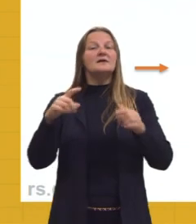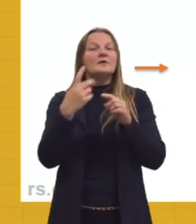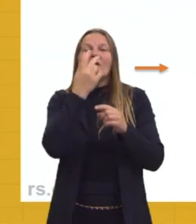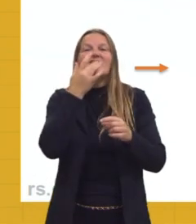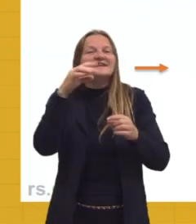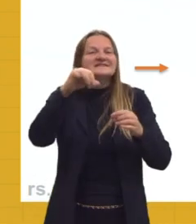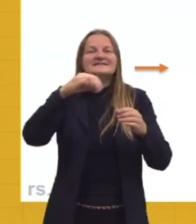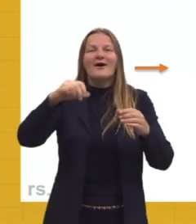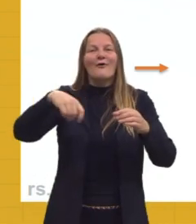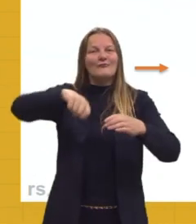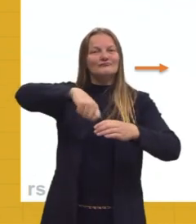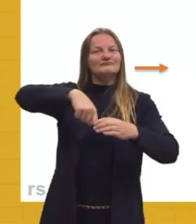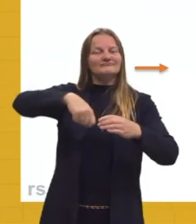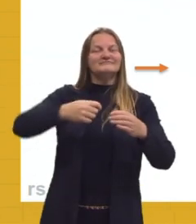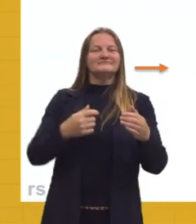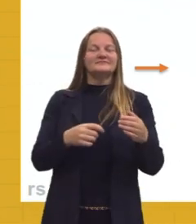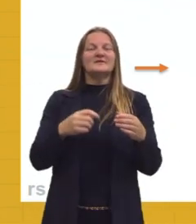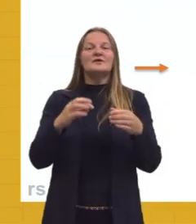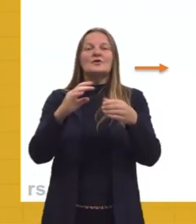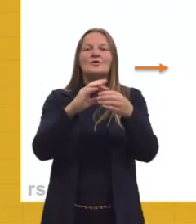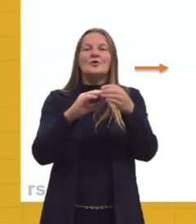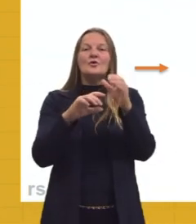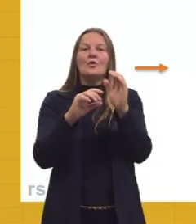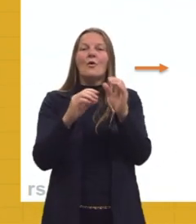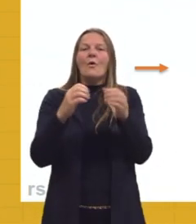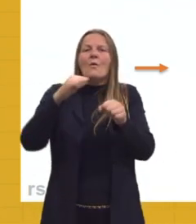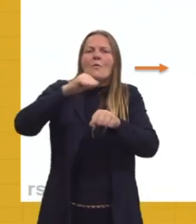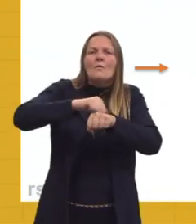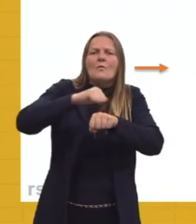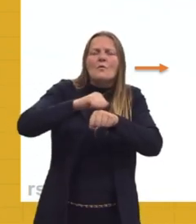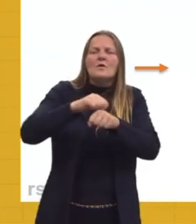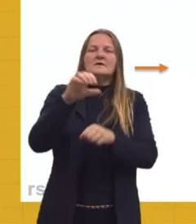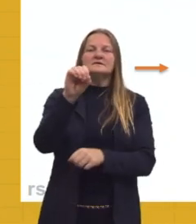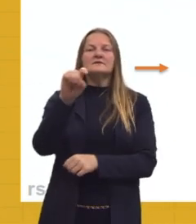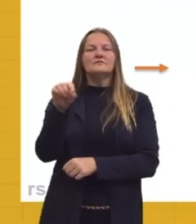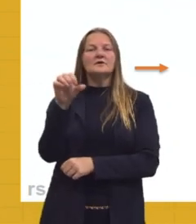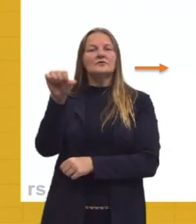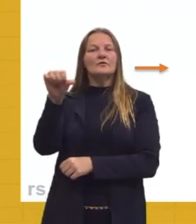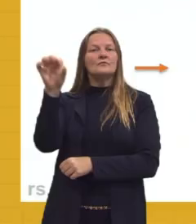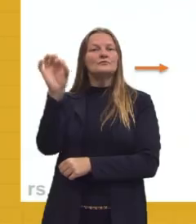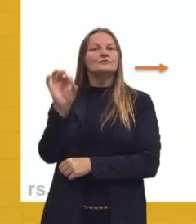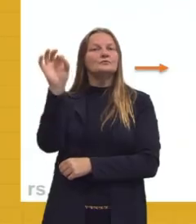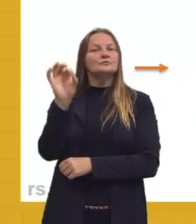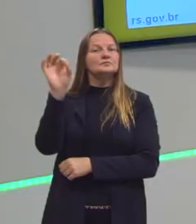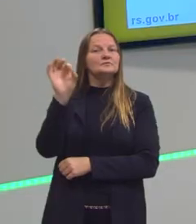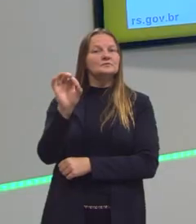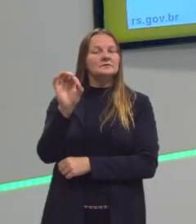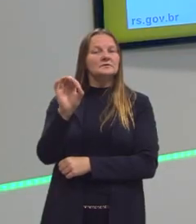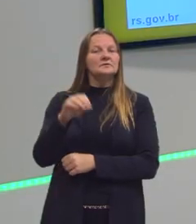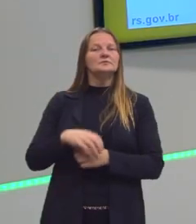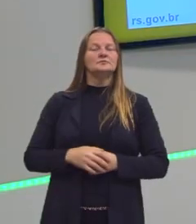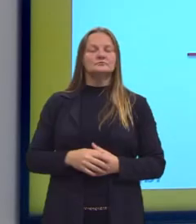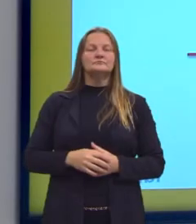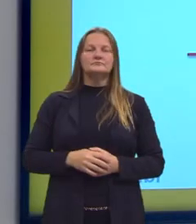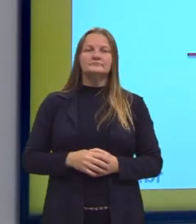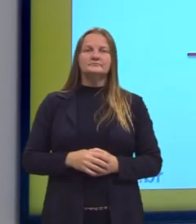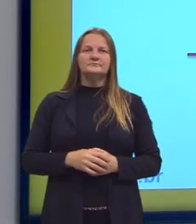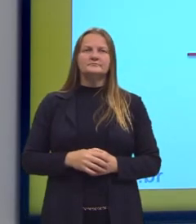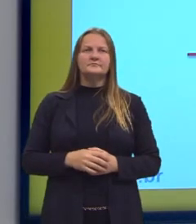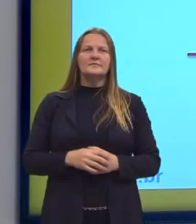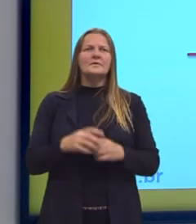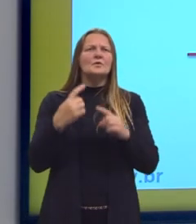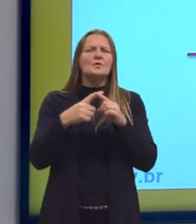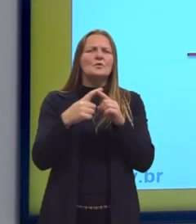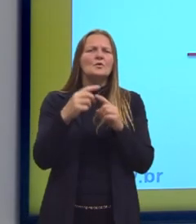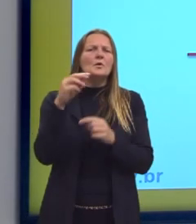apresenta concentração igual a... 0,9% de massa V. Essa